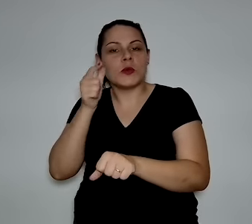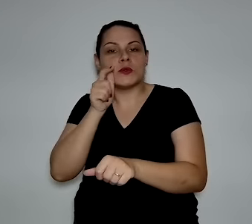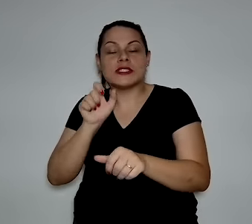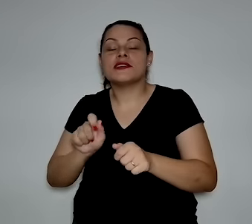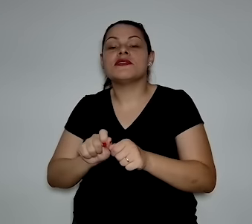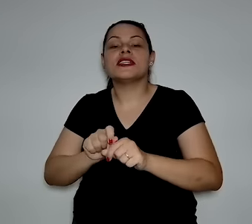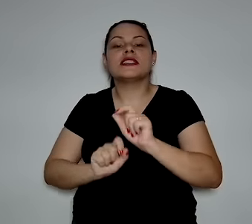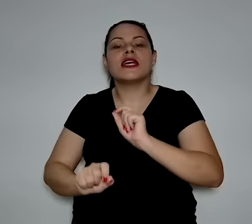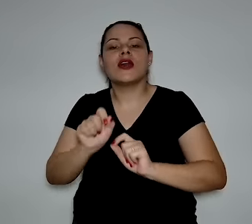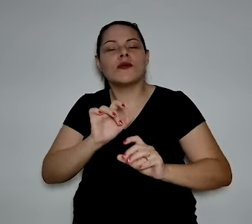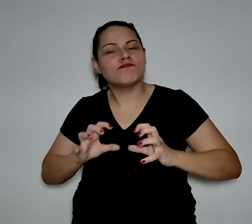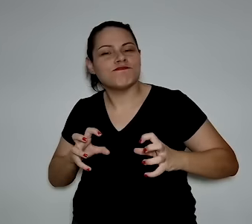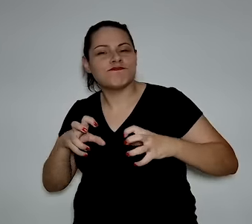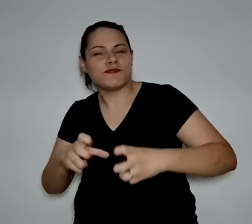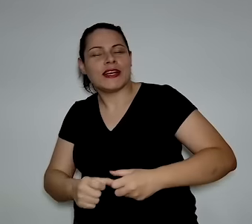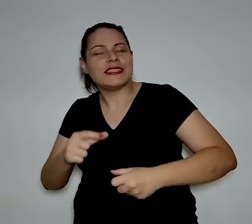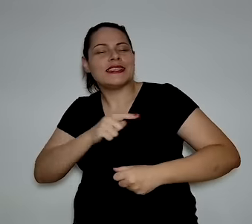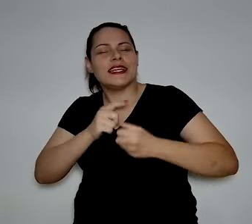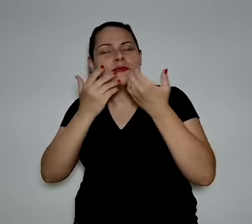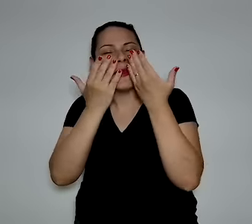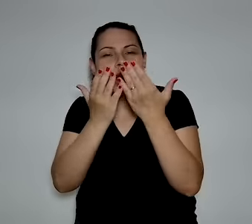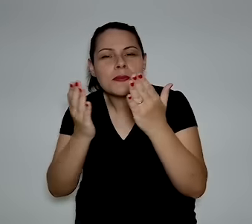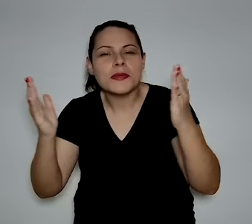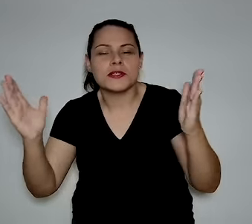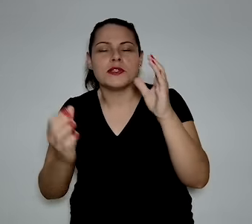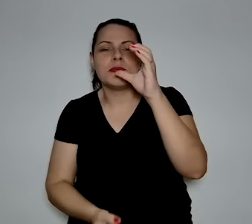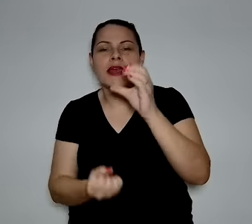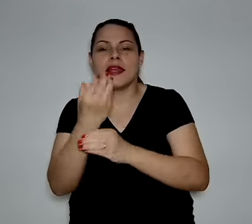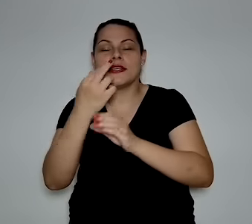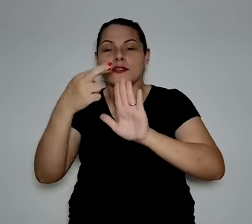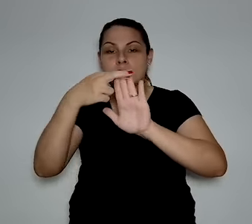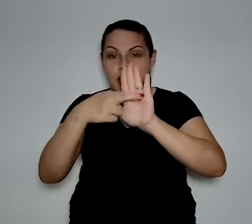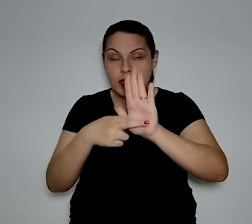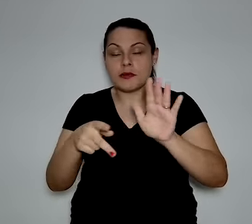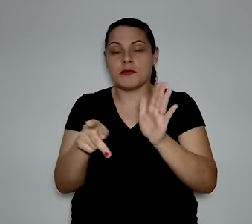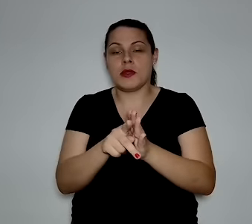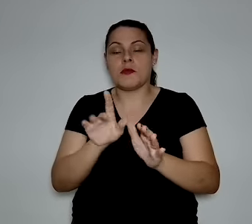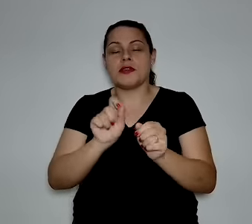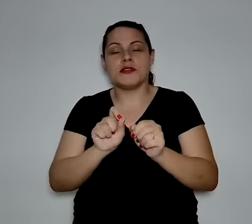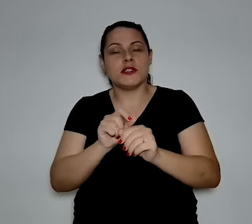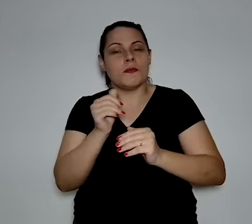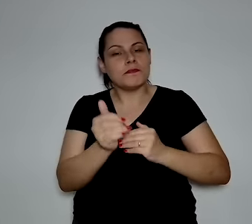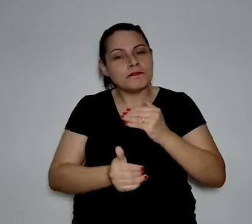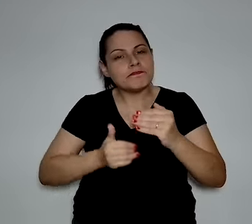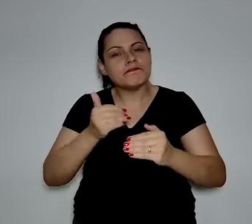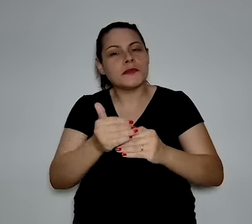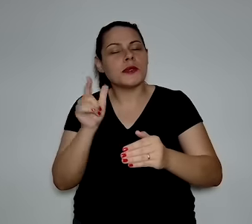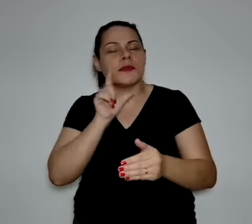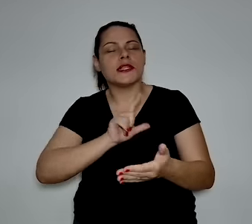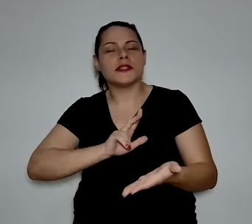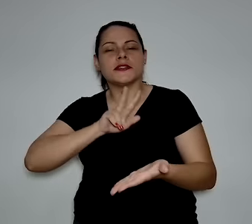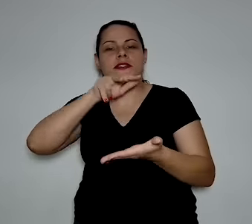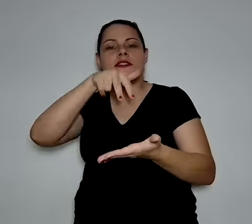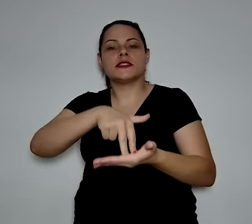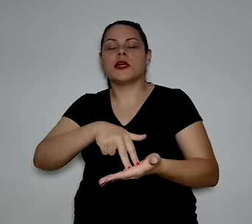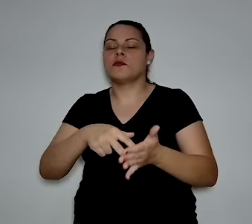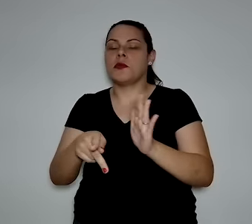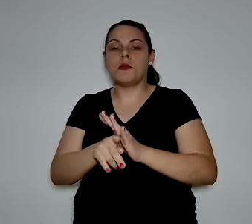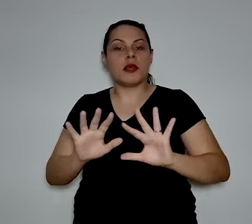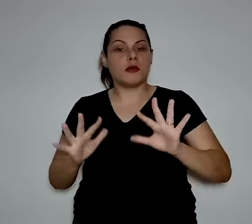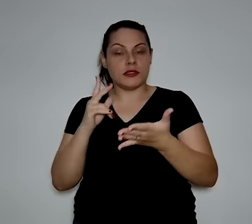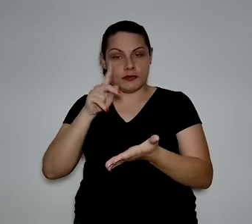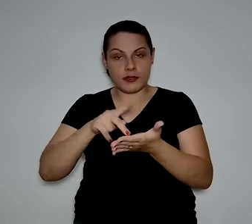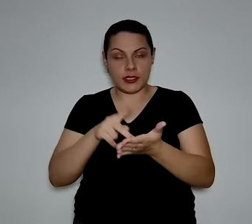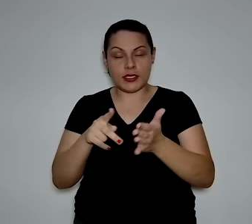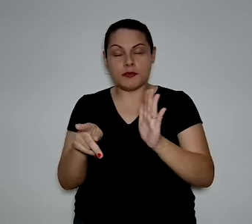travar, no bom sentido, que é essa abertura regulatória de um processo para colocar de pé essa